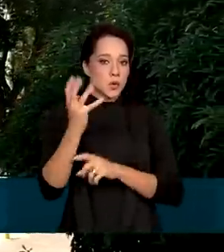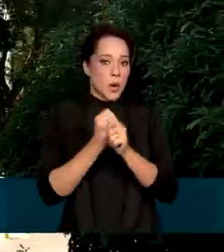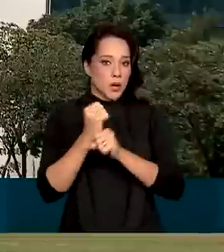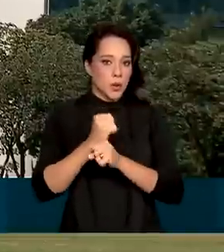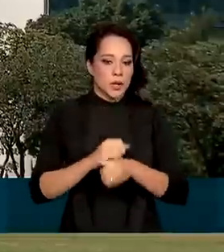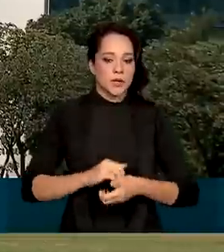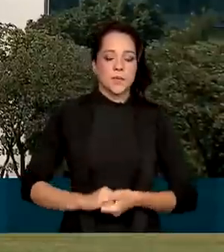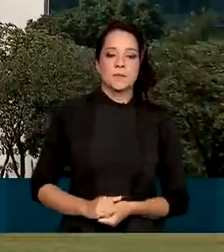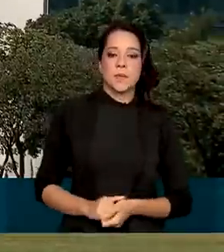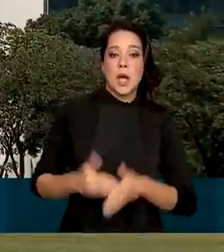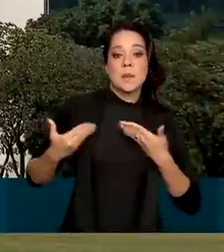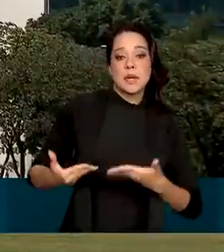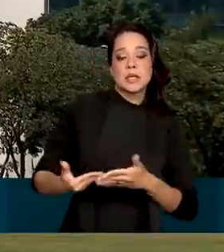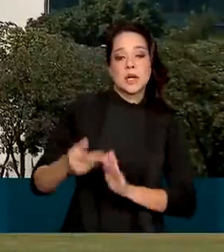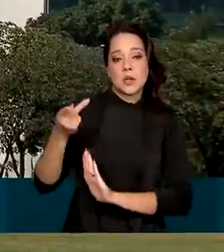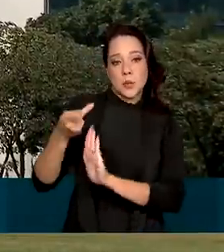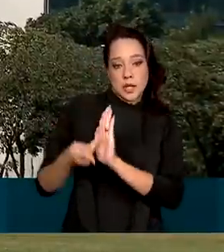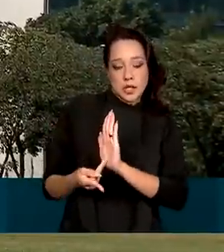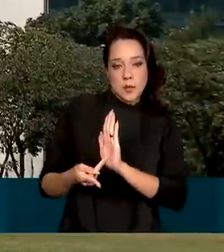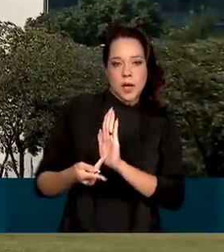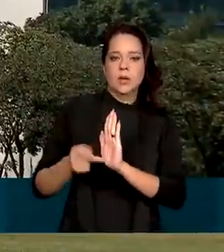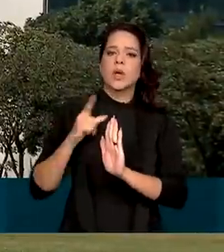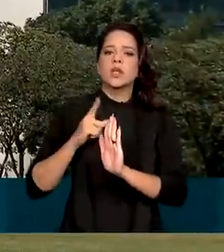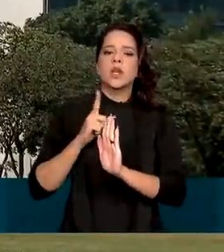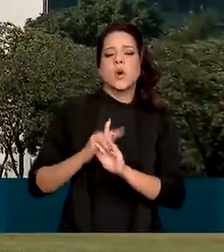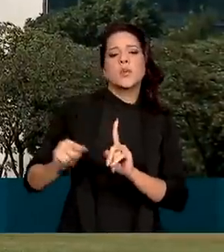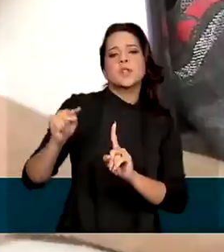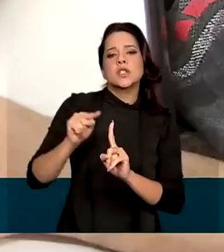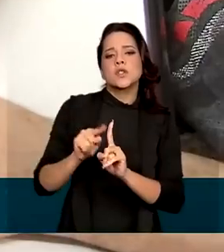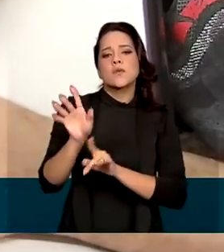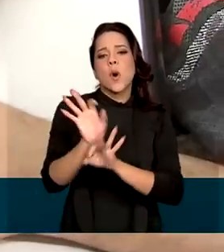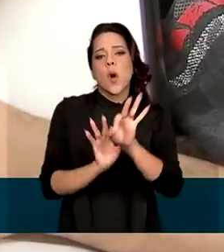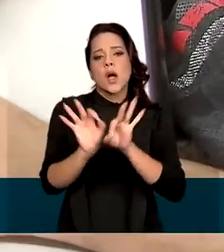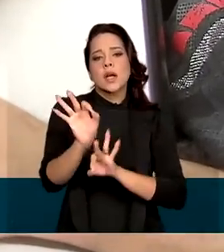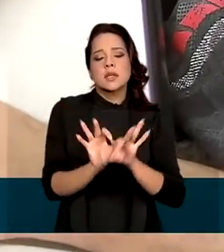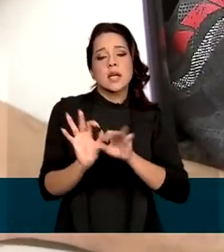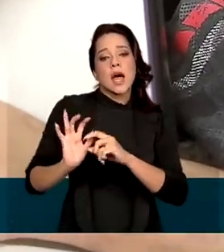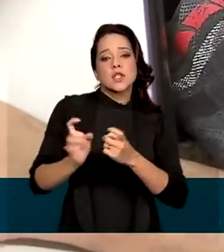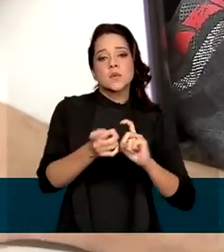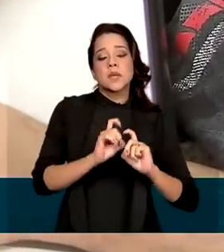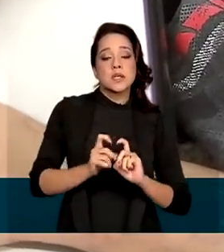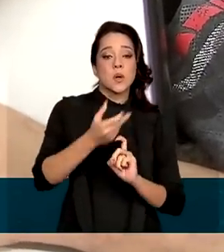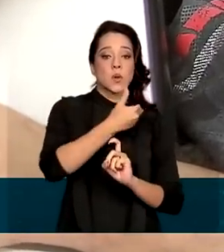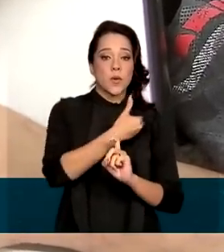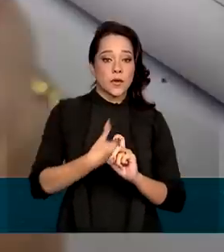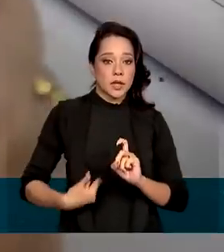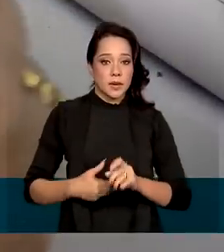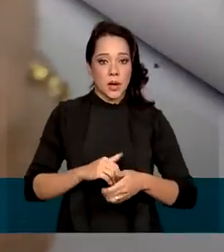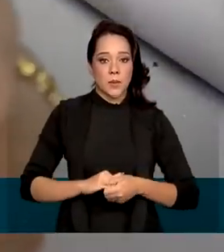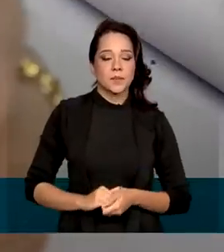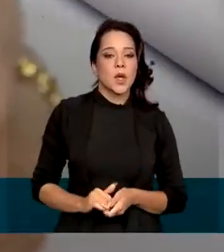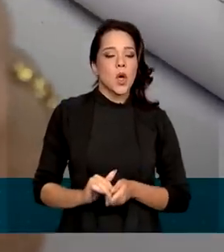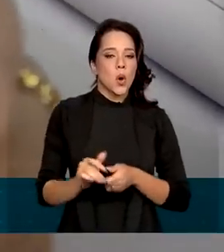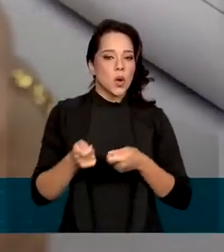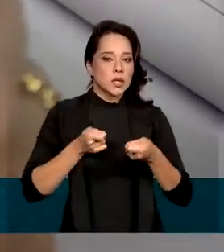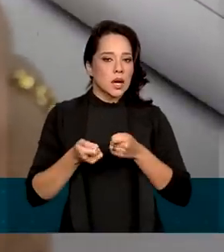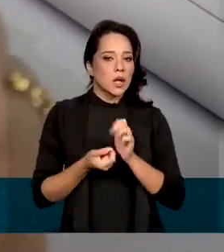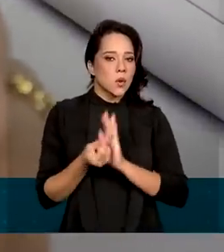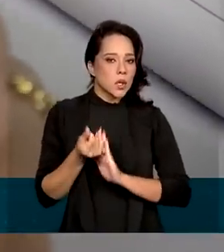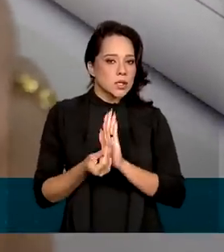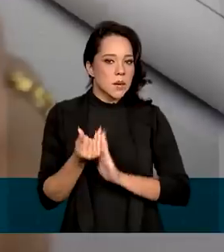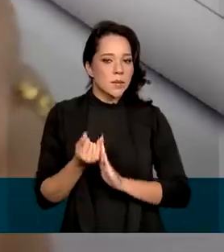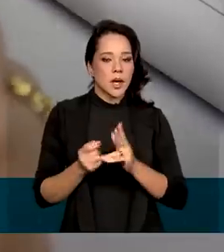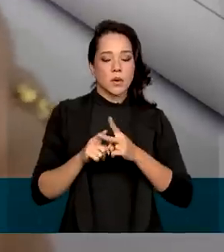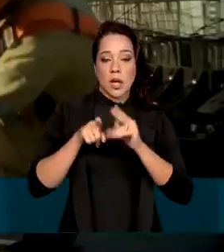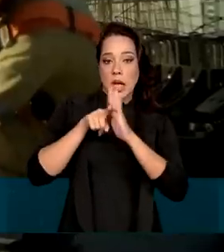anos. O Ministério do Planejamento tem como função organizar a administração governamental, controlando orçamentos